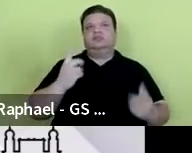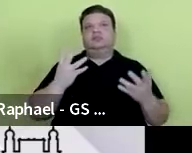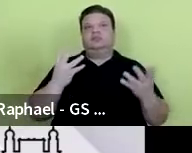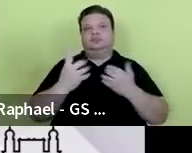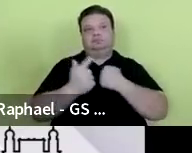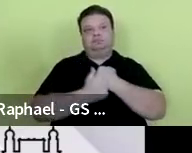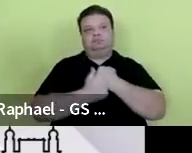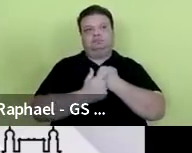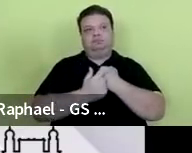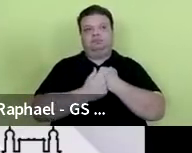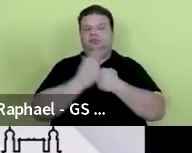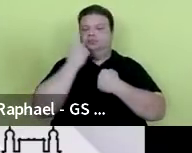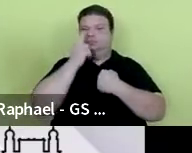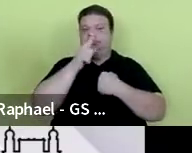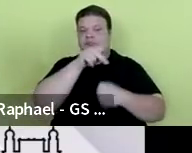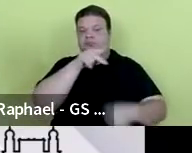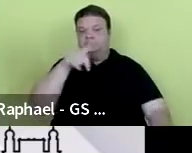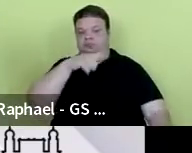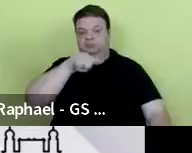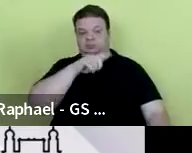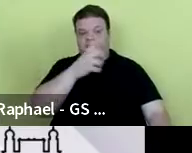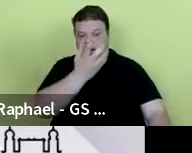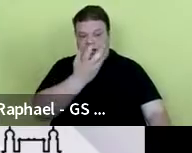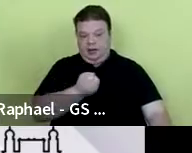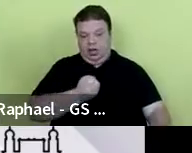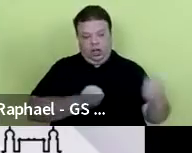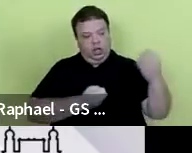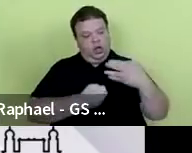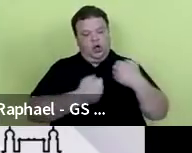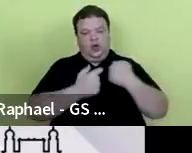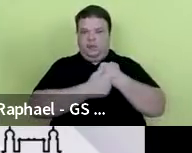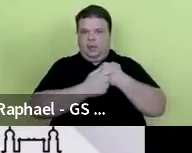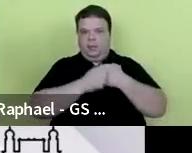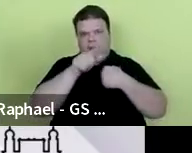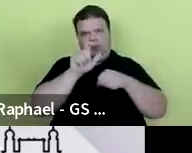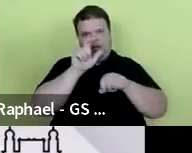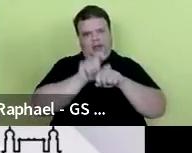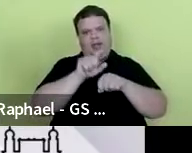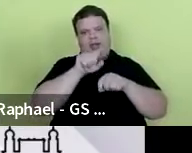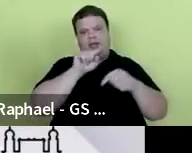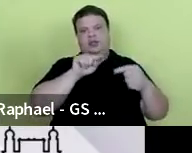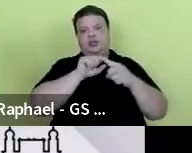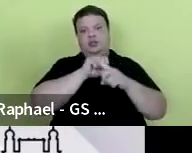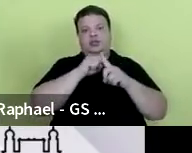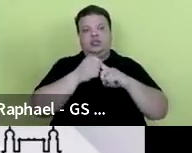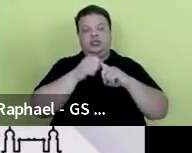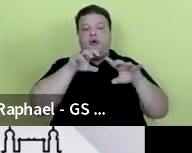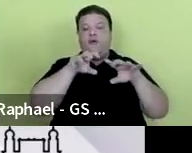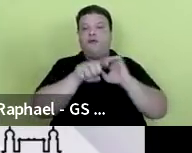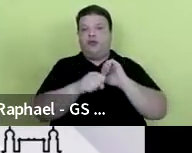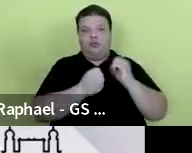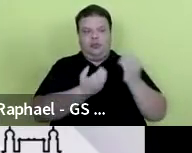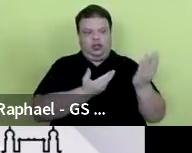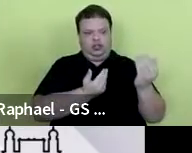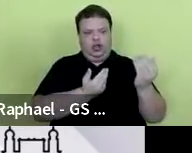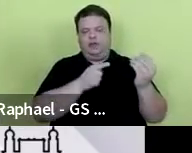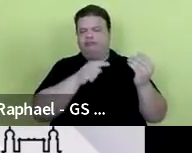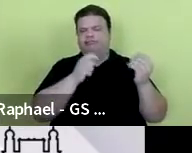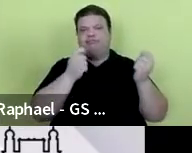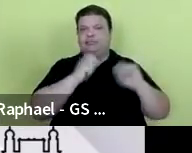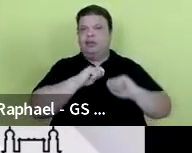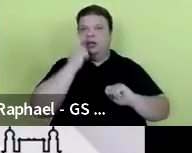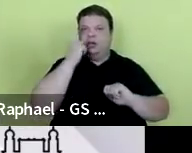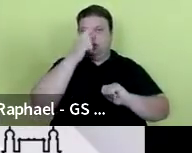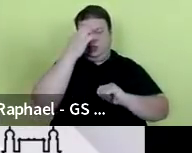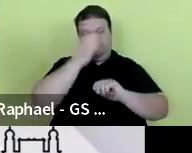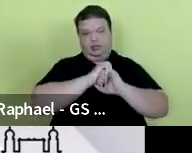os professores estão assumindo um novo papel social e educativo, de formar jovens capazes que têm que entender